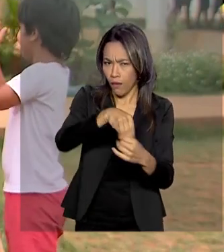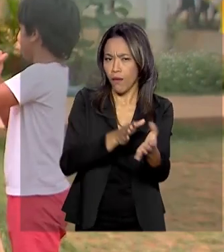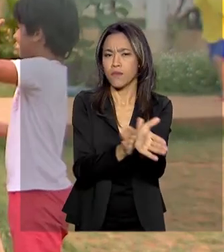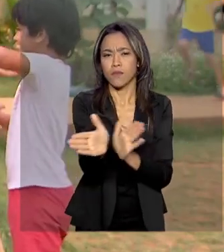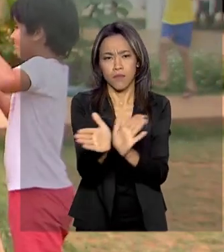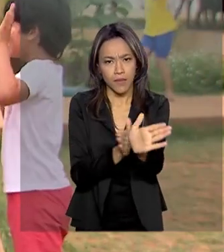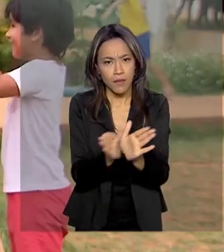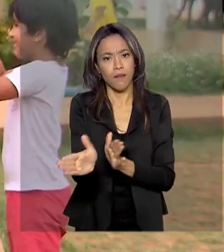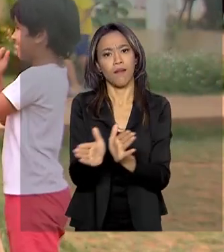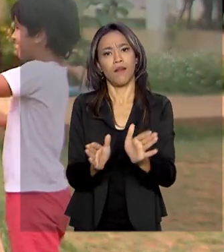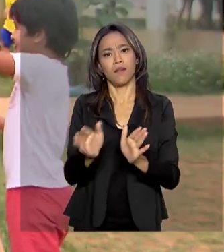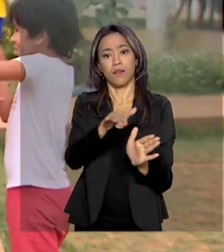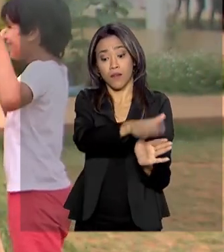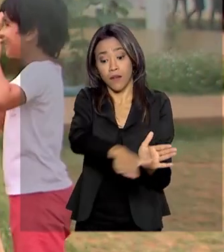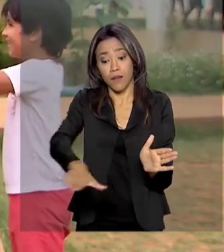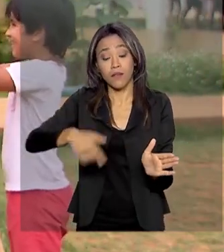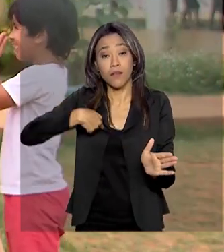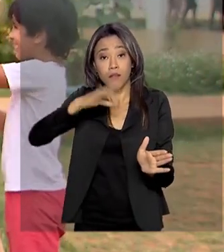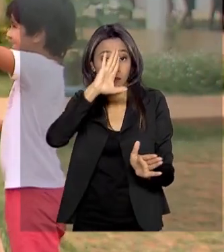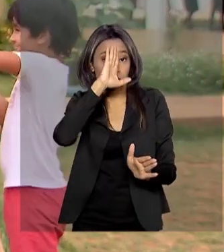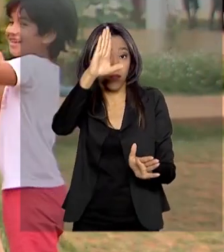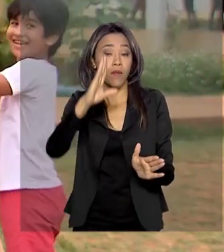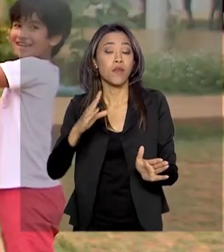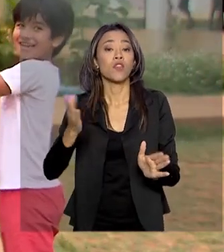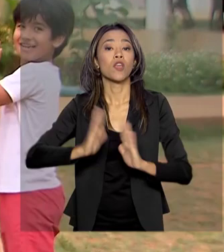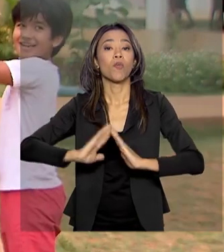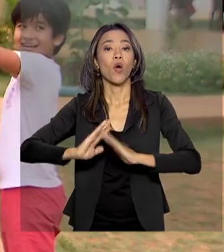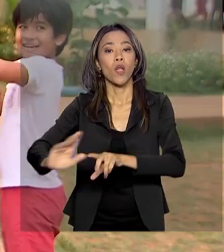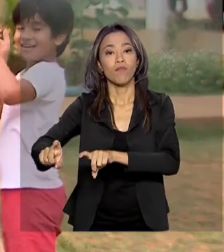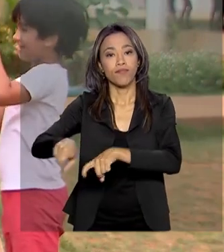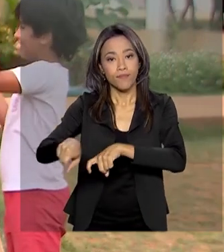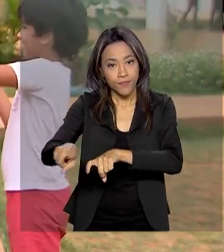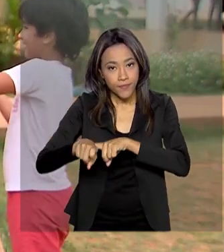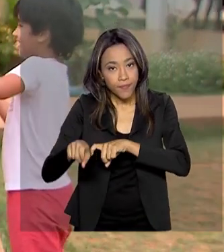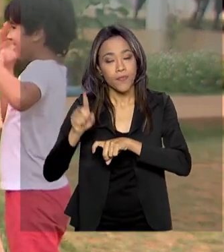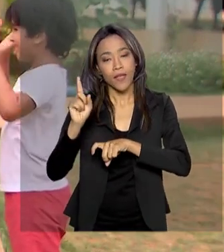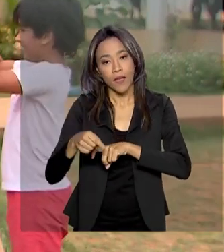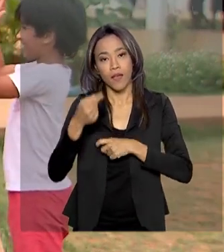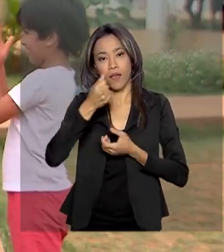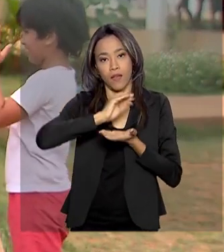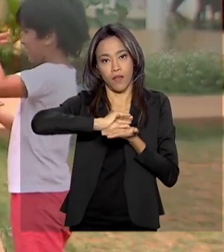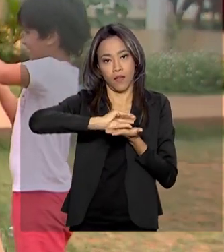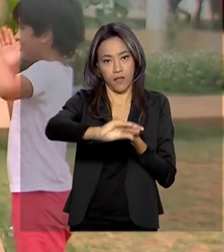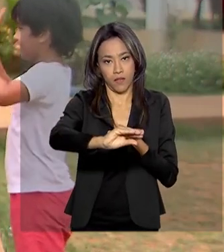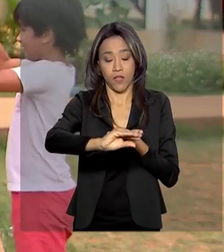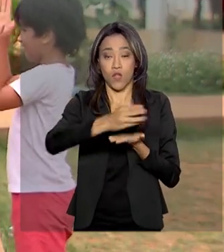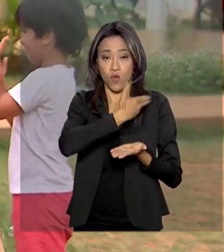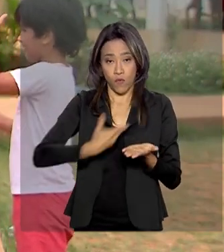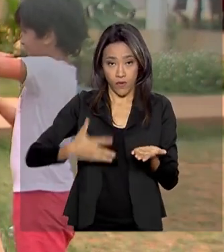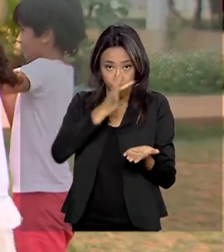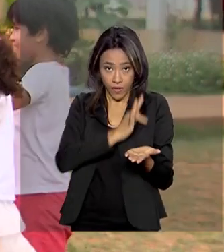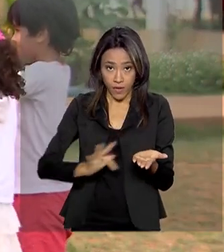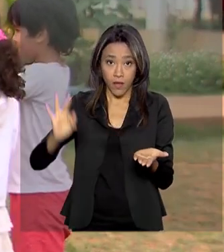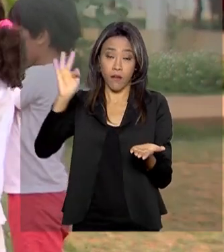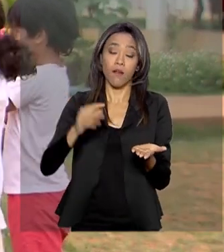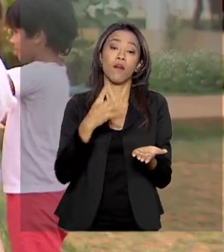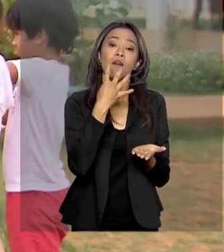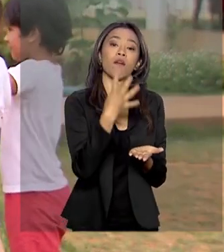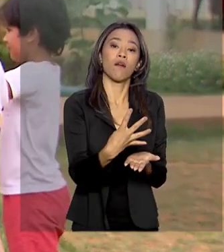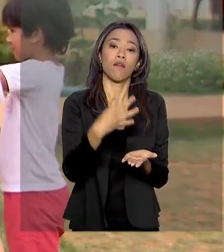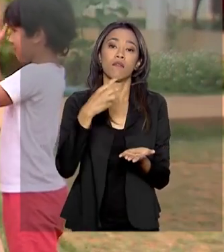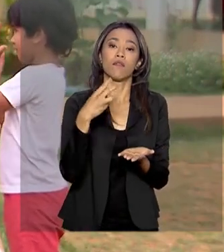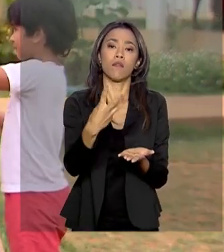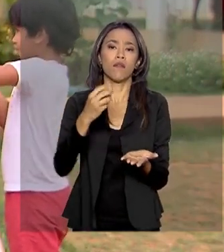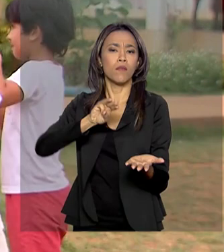para atender crianças que vivem principalmente na área rural. O investimento do governo federal foi de um total de 43 milhões de